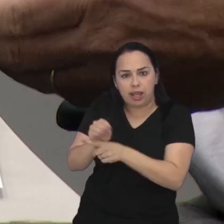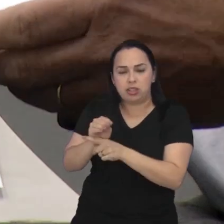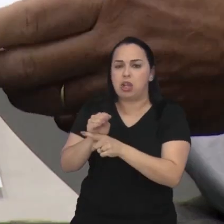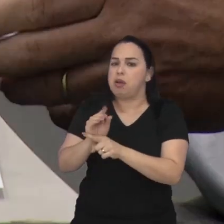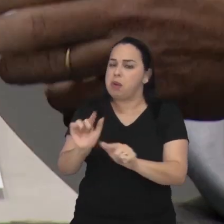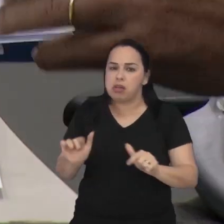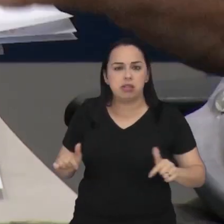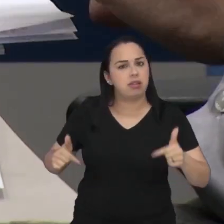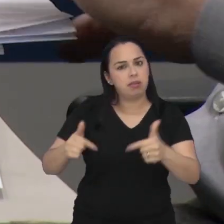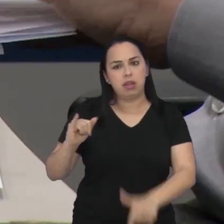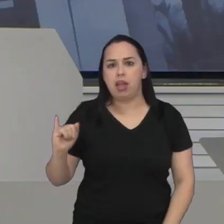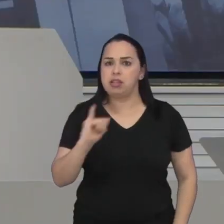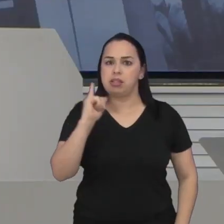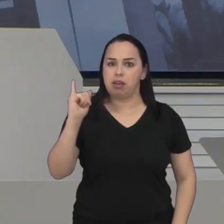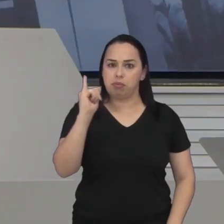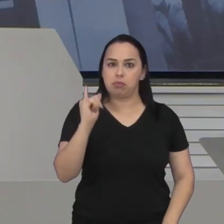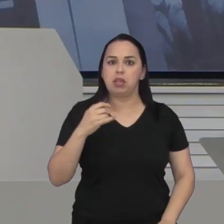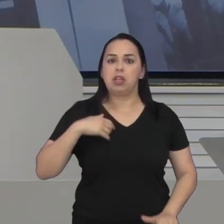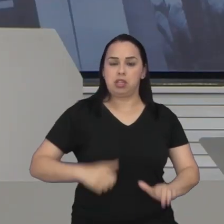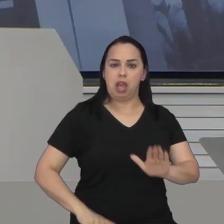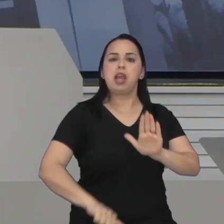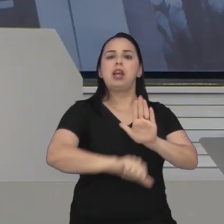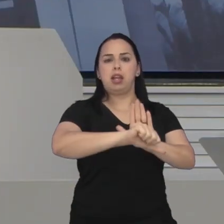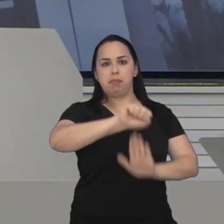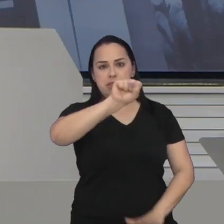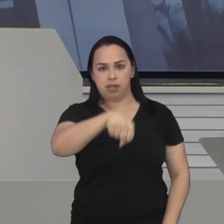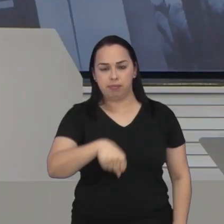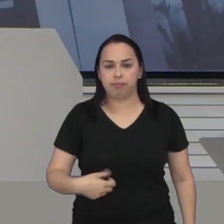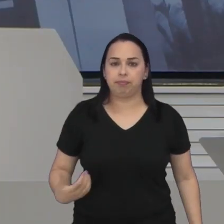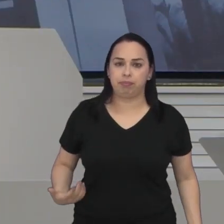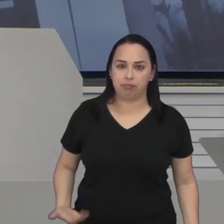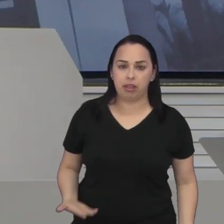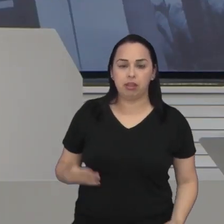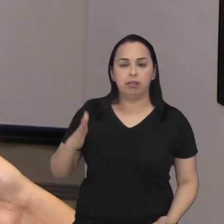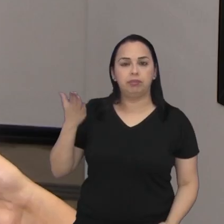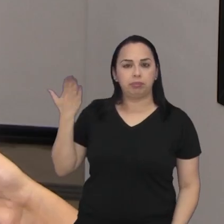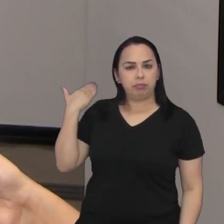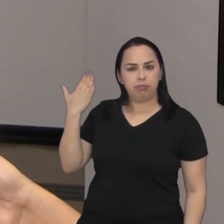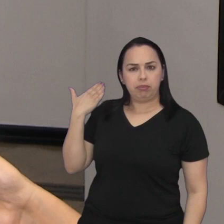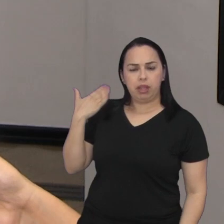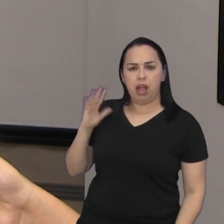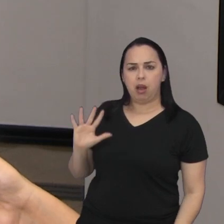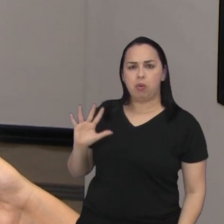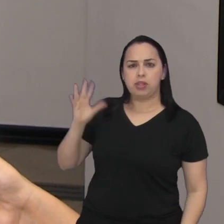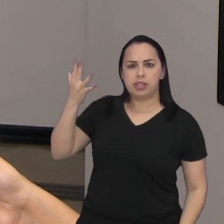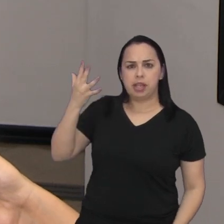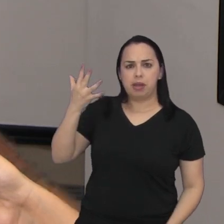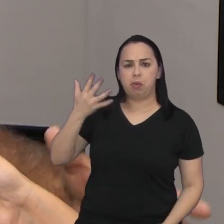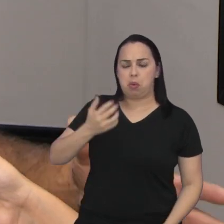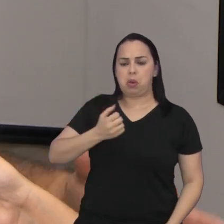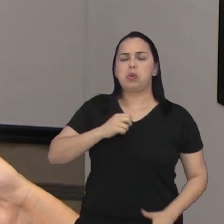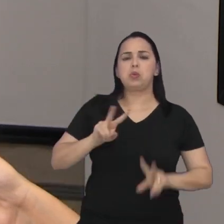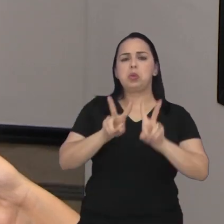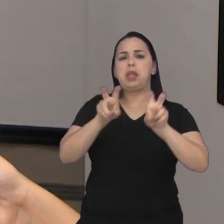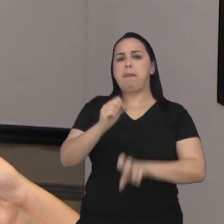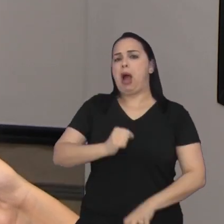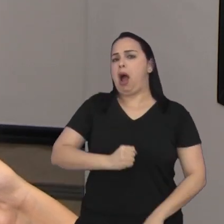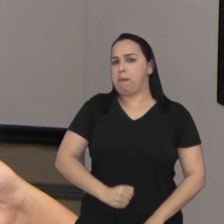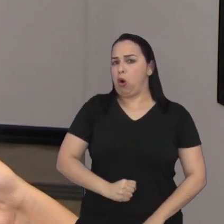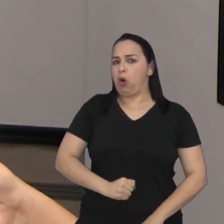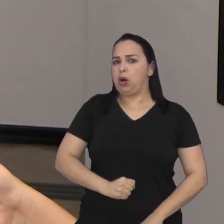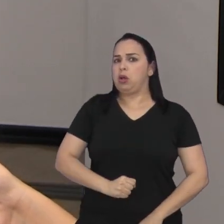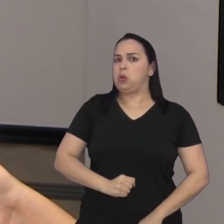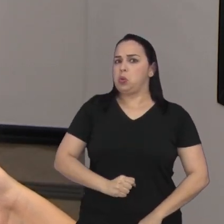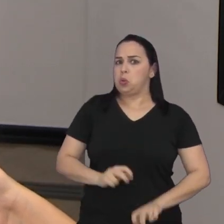essas ações são essenciais para a criminalização do aborto recentemente nós tivemos essa questão do aborto muito bem